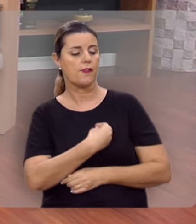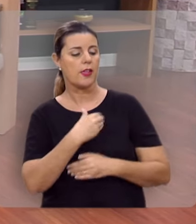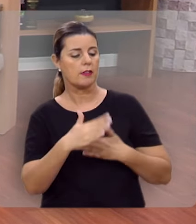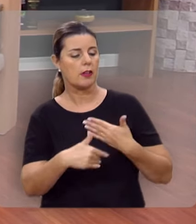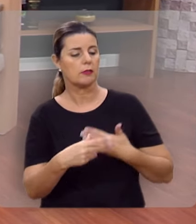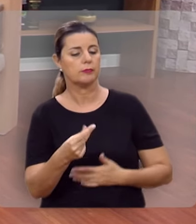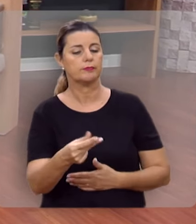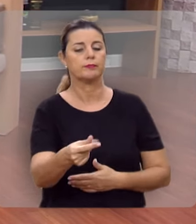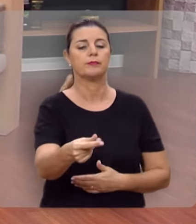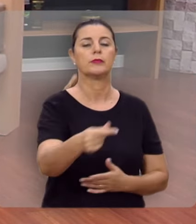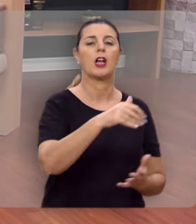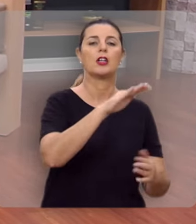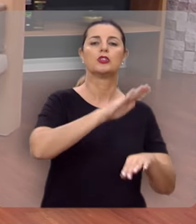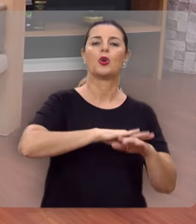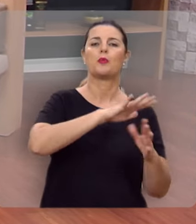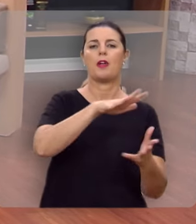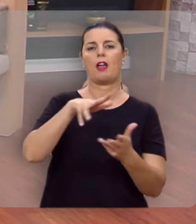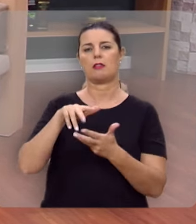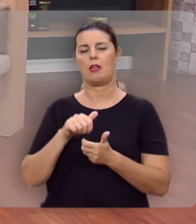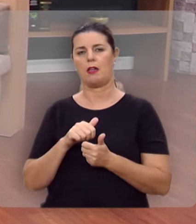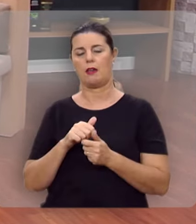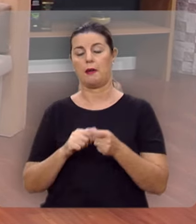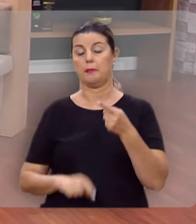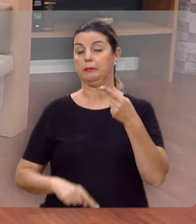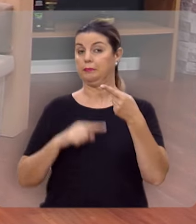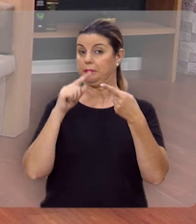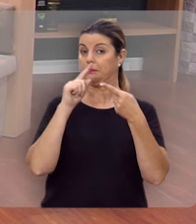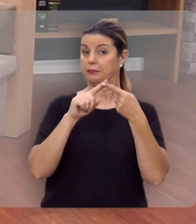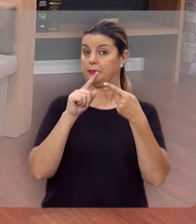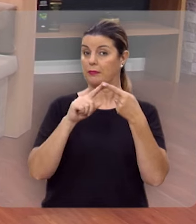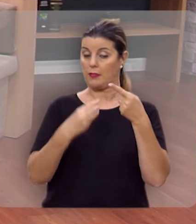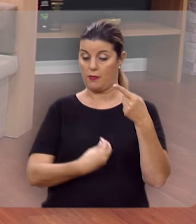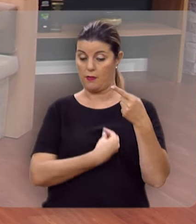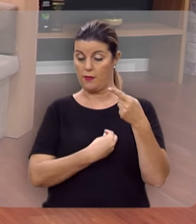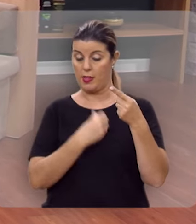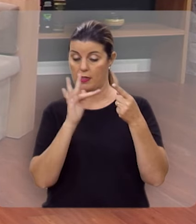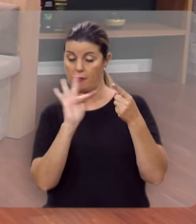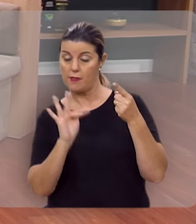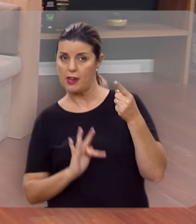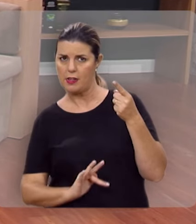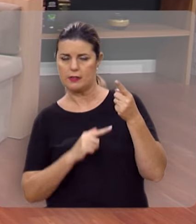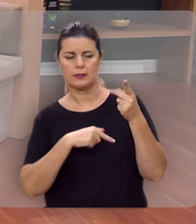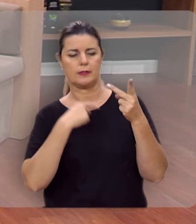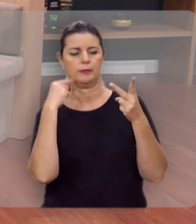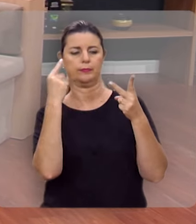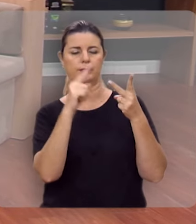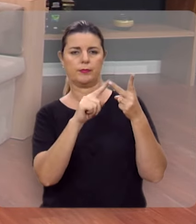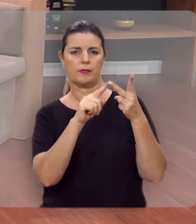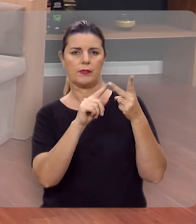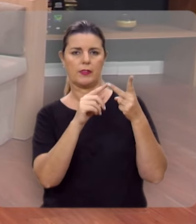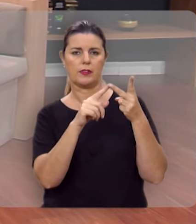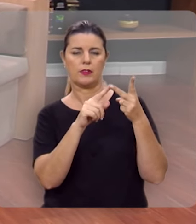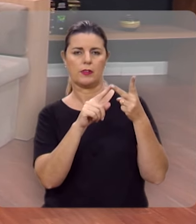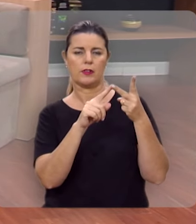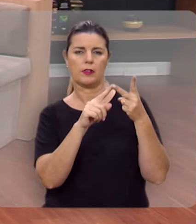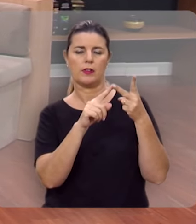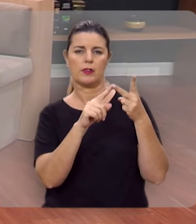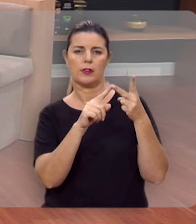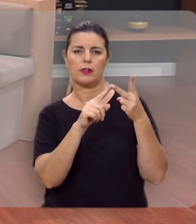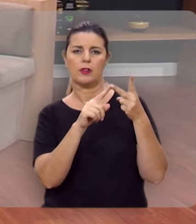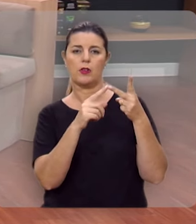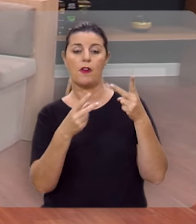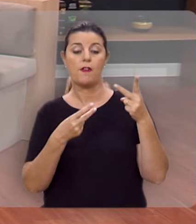longa vida sobre a terra. Então, primeiro é prosperidade, felicidade, bem